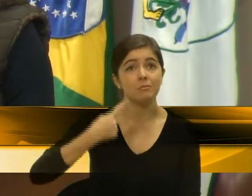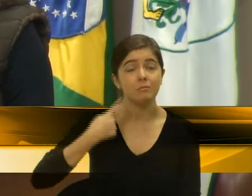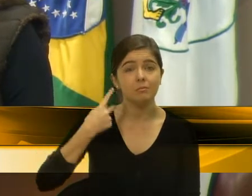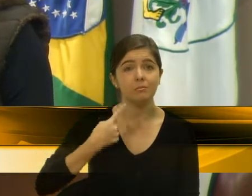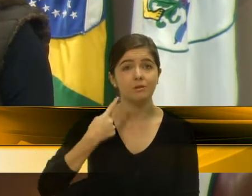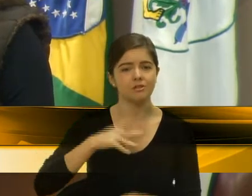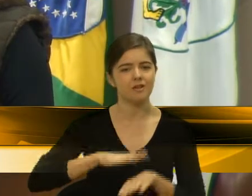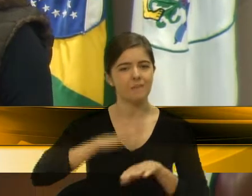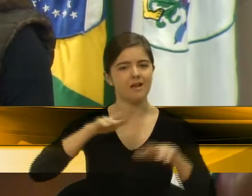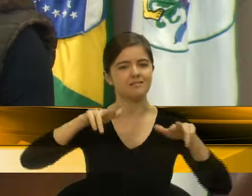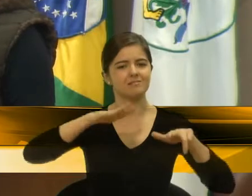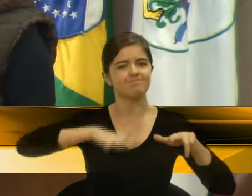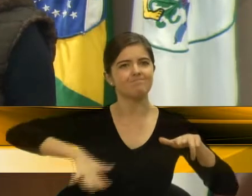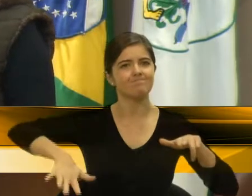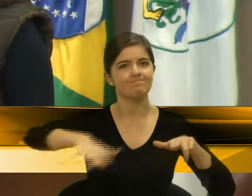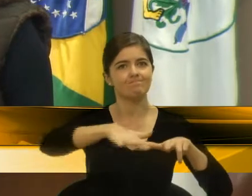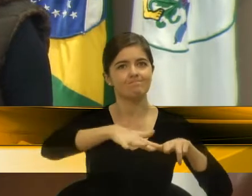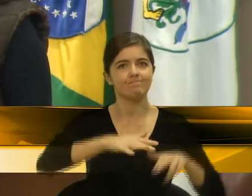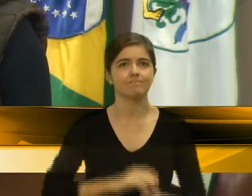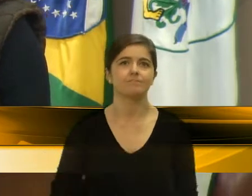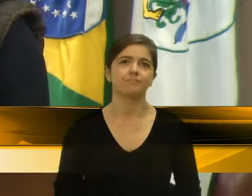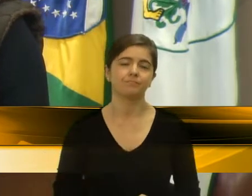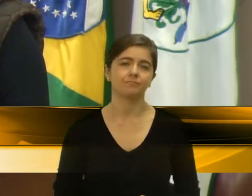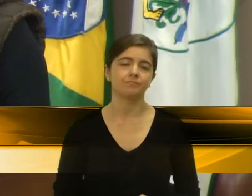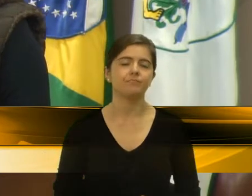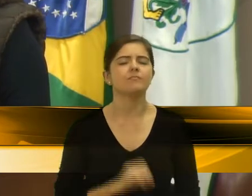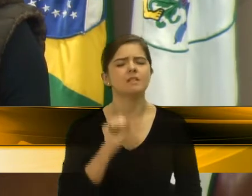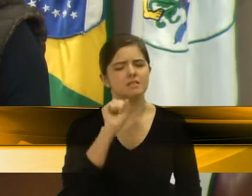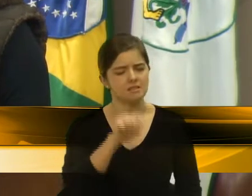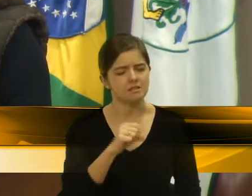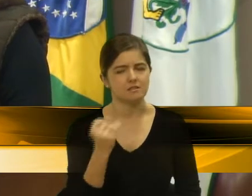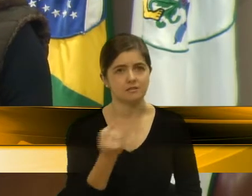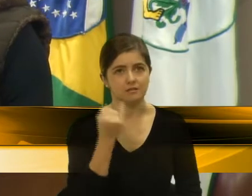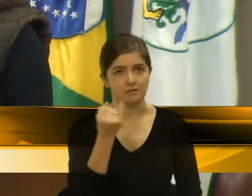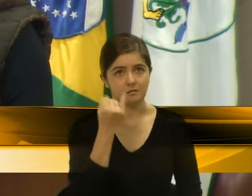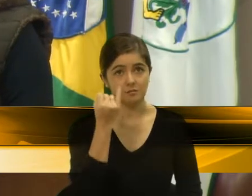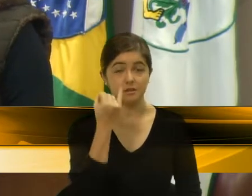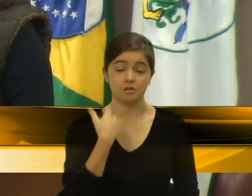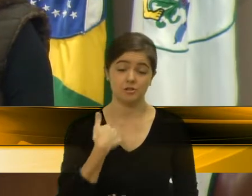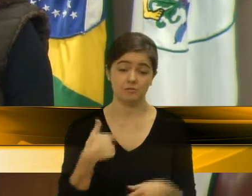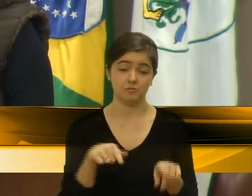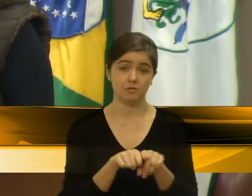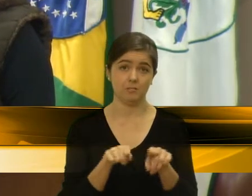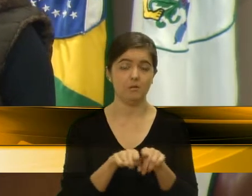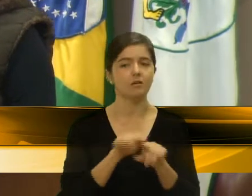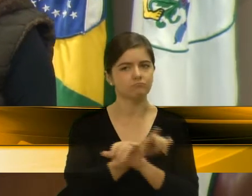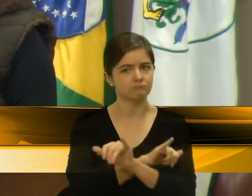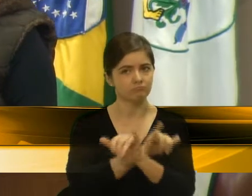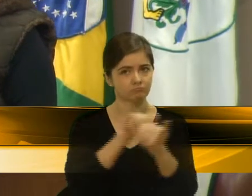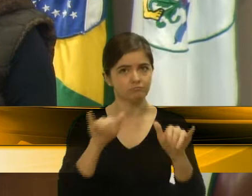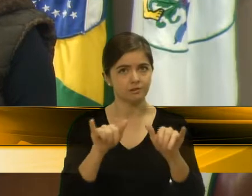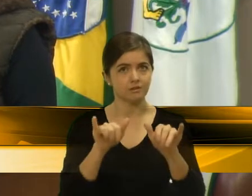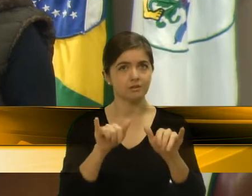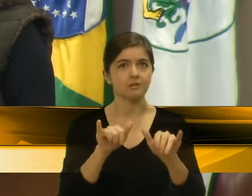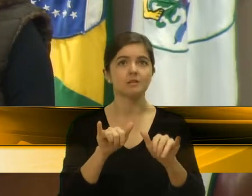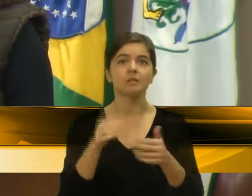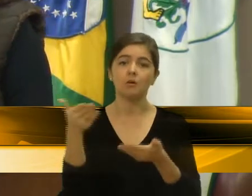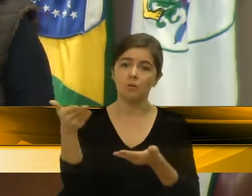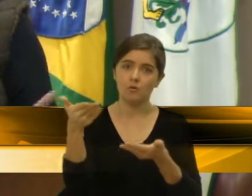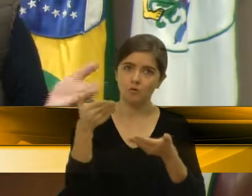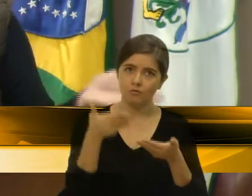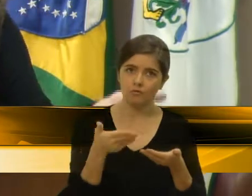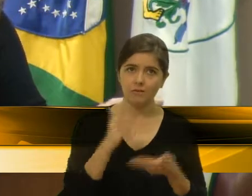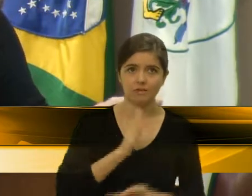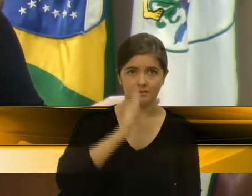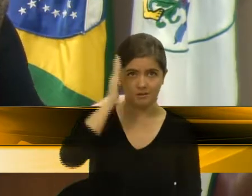regional. E a gente entende, sim, que é muito importante, inclusive, eu reiterei a importância de que se faça o convite ao prefeito,